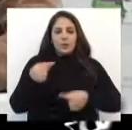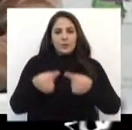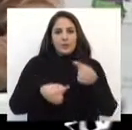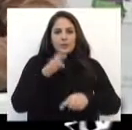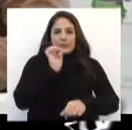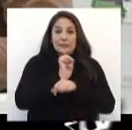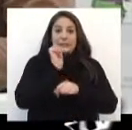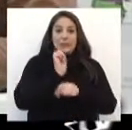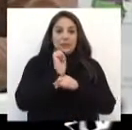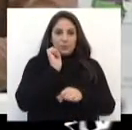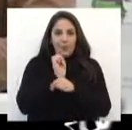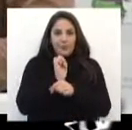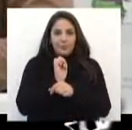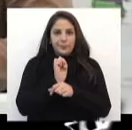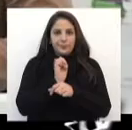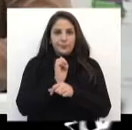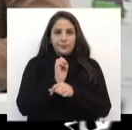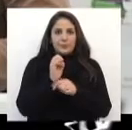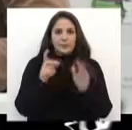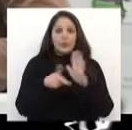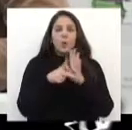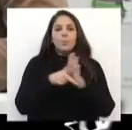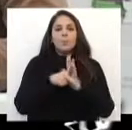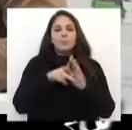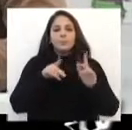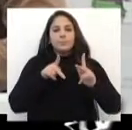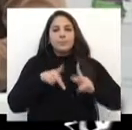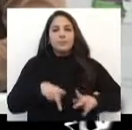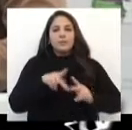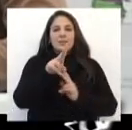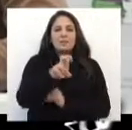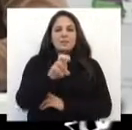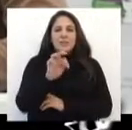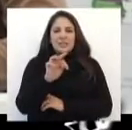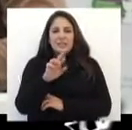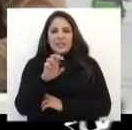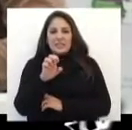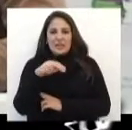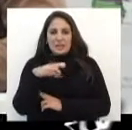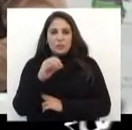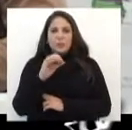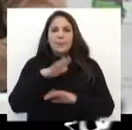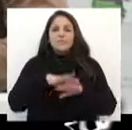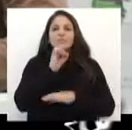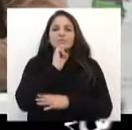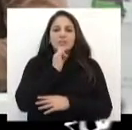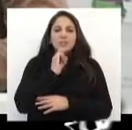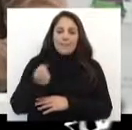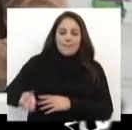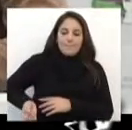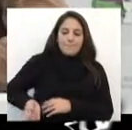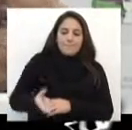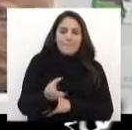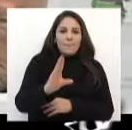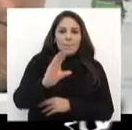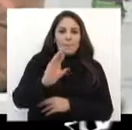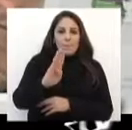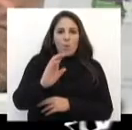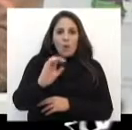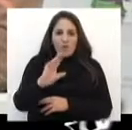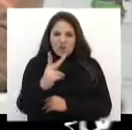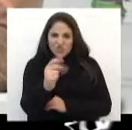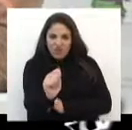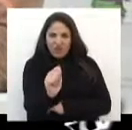estadual de veteranos. Campeonato Estadual de Veteranos, campeonato de Bocha. Da nossa